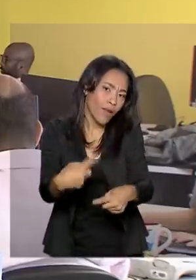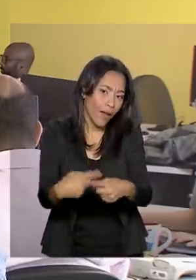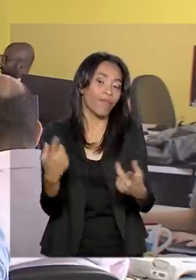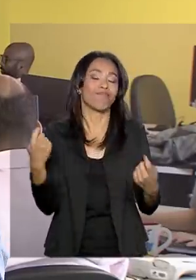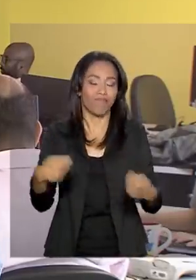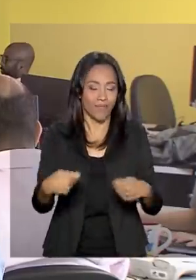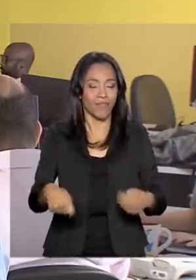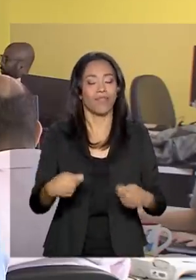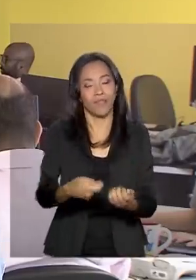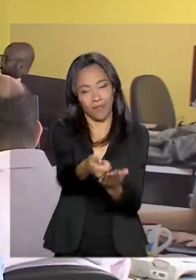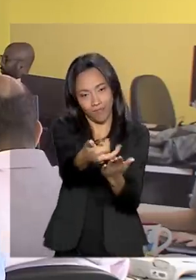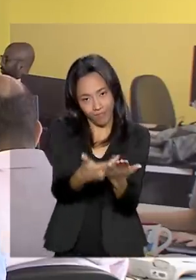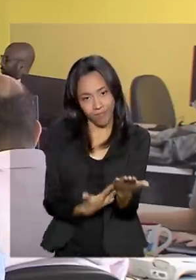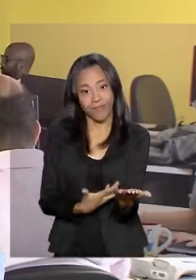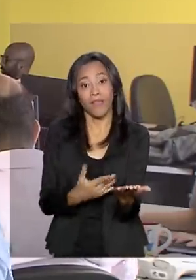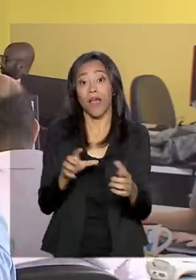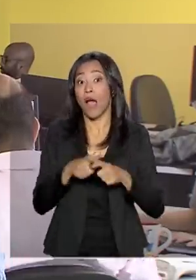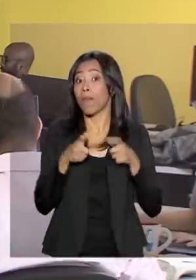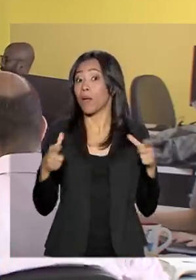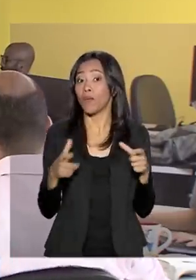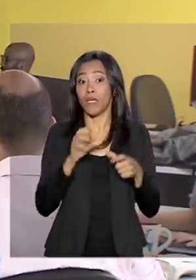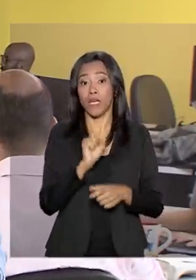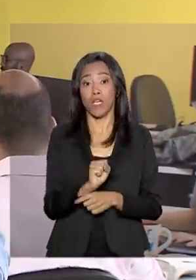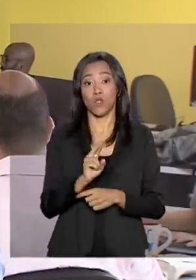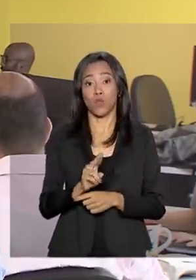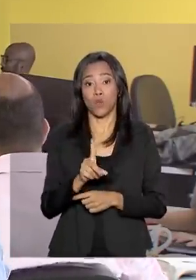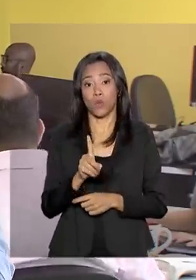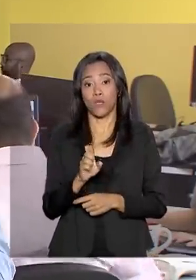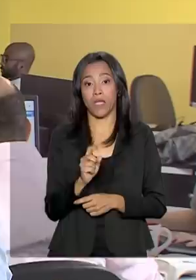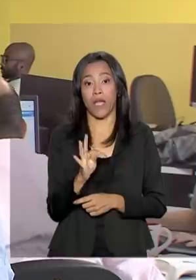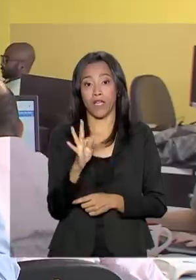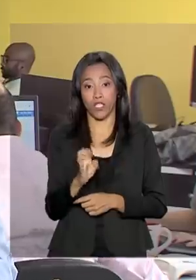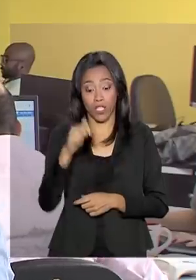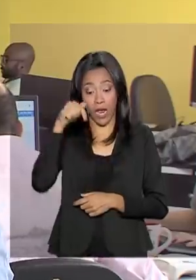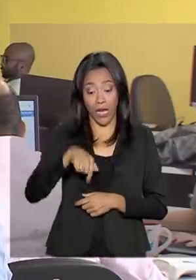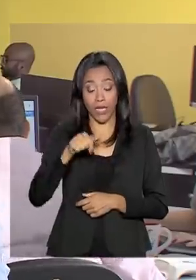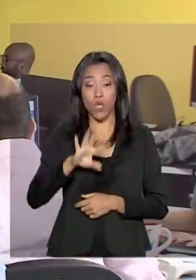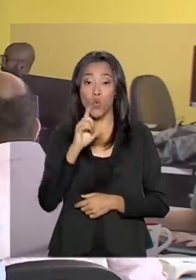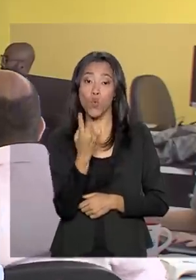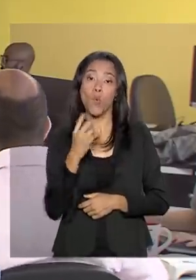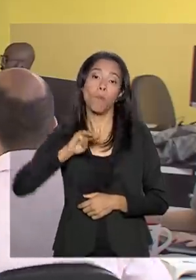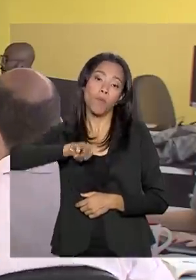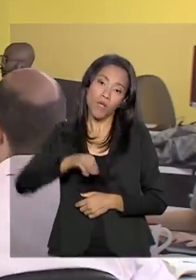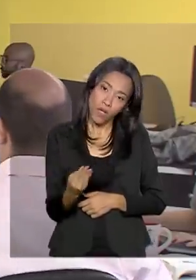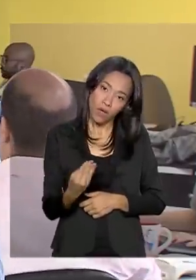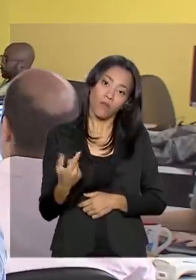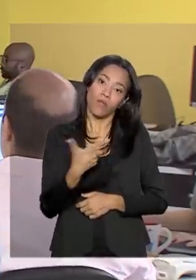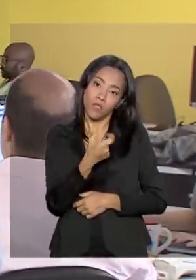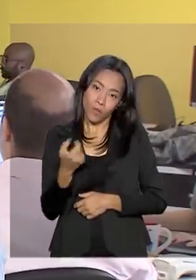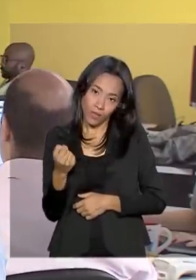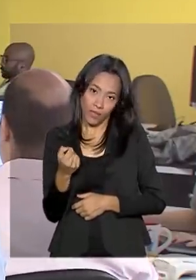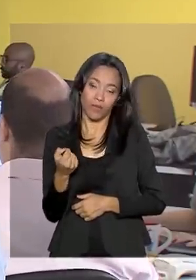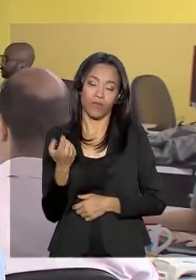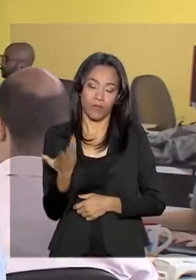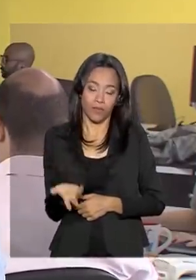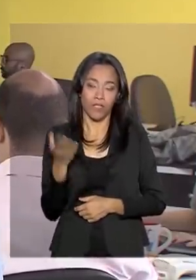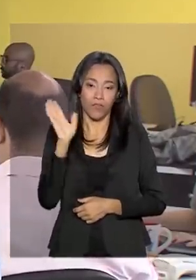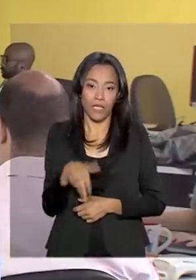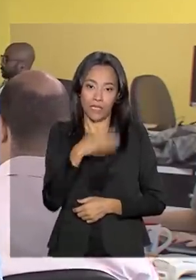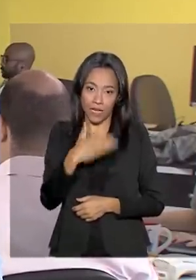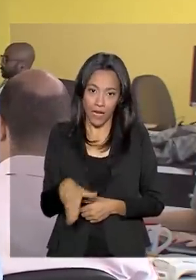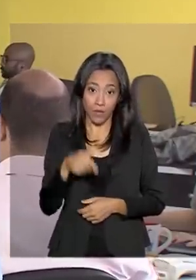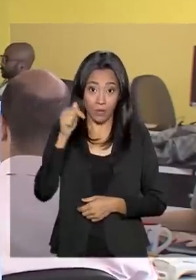cancelamentos aconteceu na região sudeste. Só por aqui, foram mais de 1,2 milhão de títulos suspensos. O Estado de São Paulo